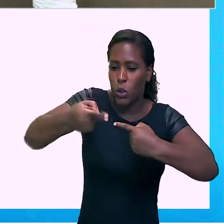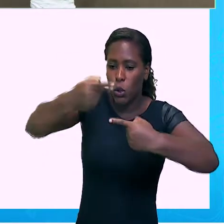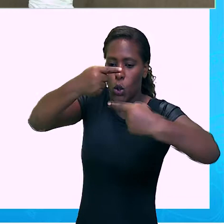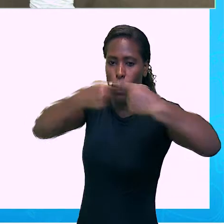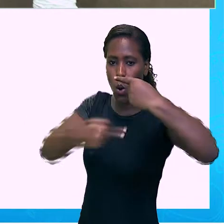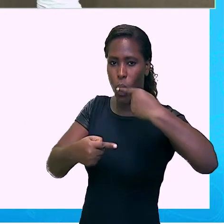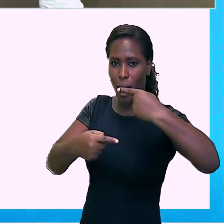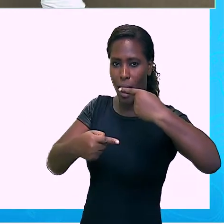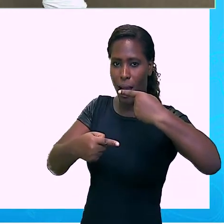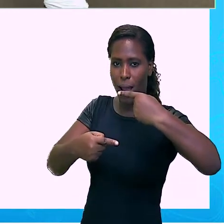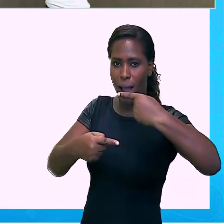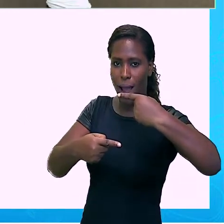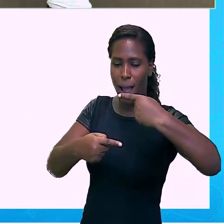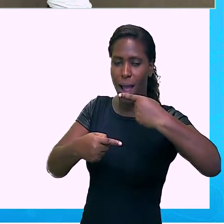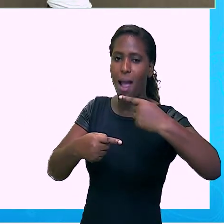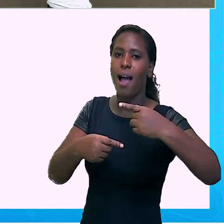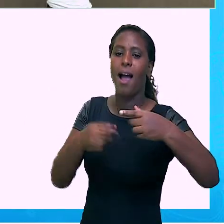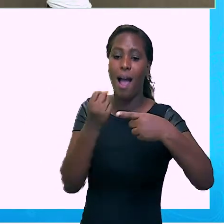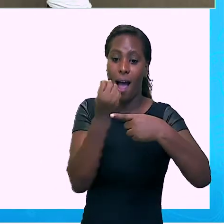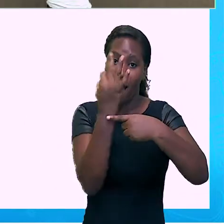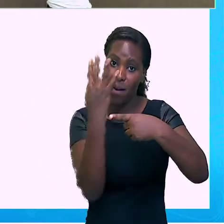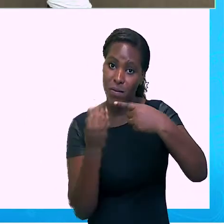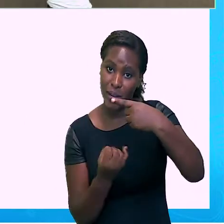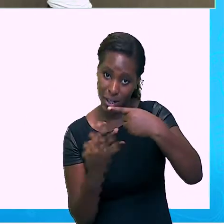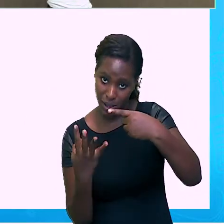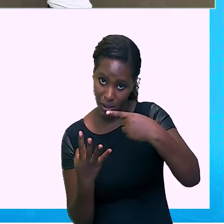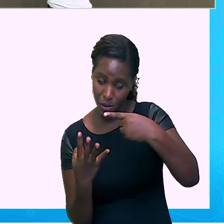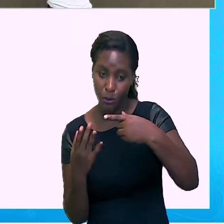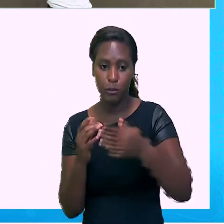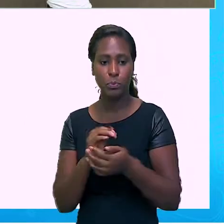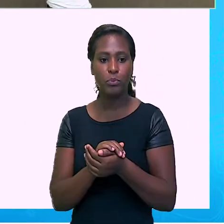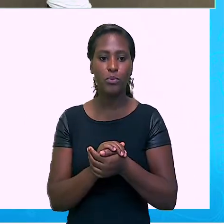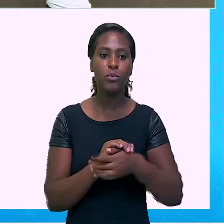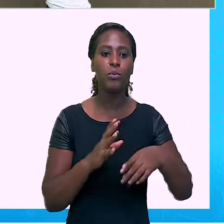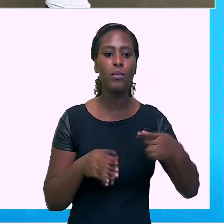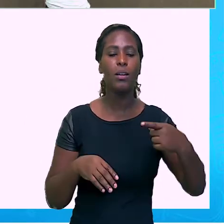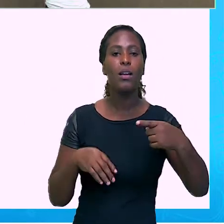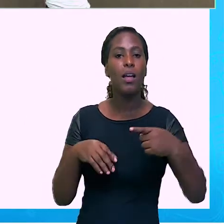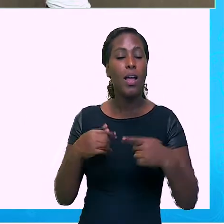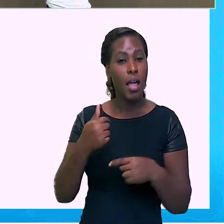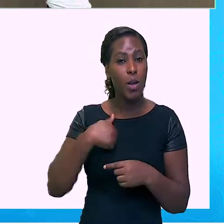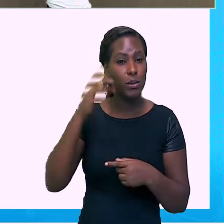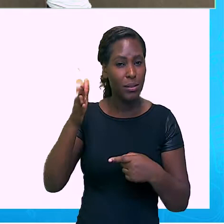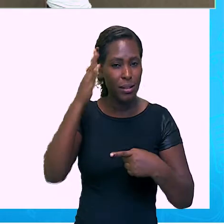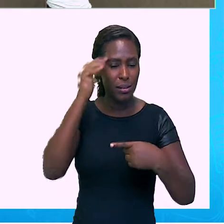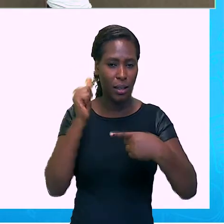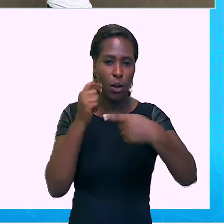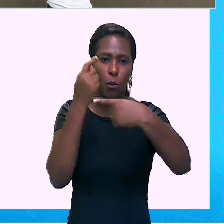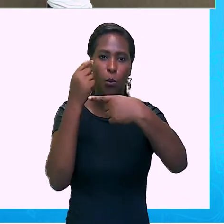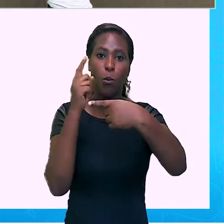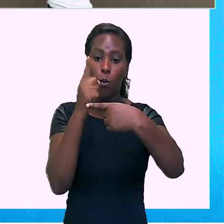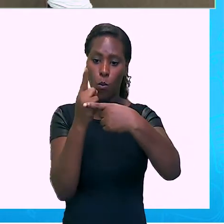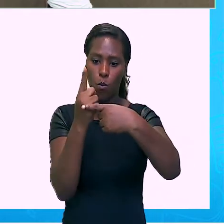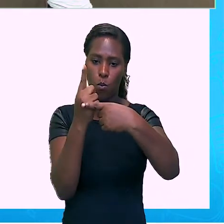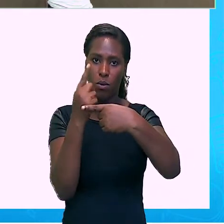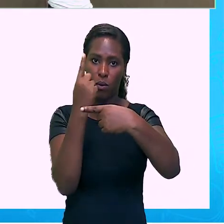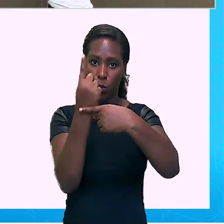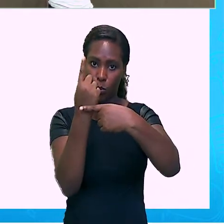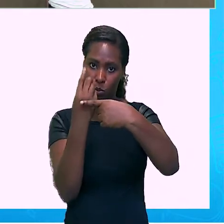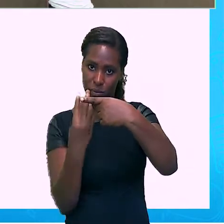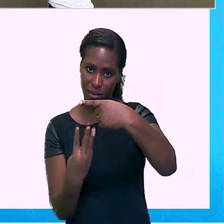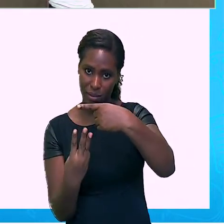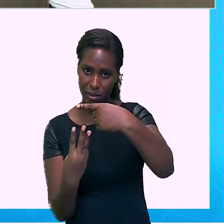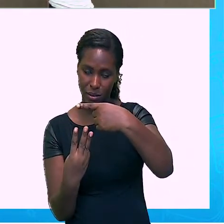1. Então eu vou inverter. Vai ficar 1 terço. Aí eu vou colocar o meu expoente. Só que